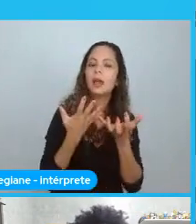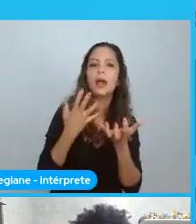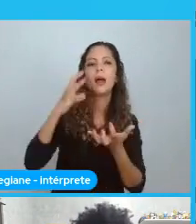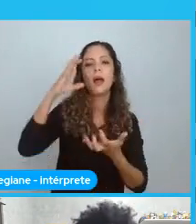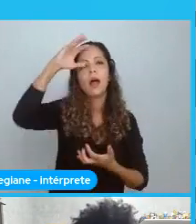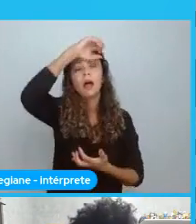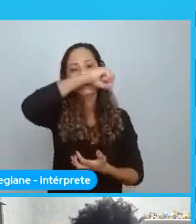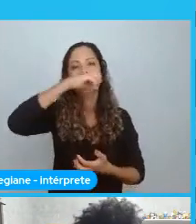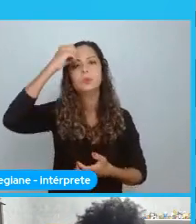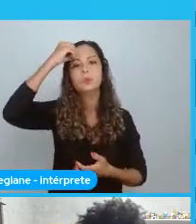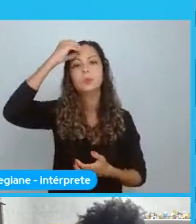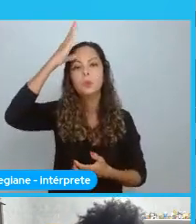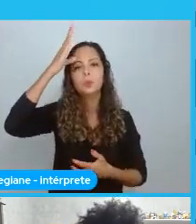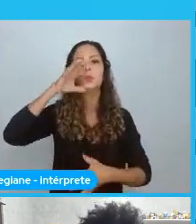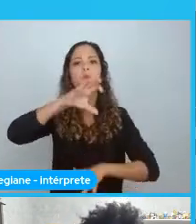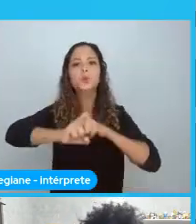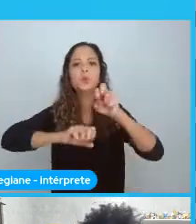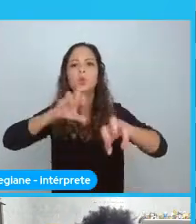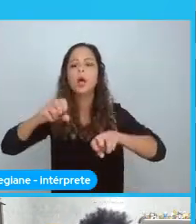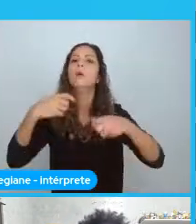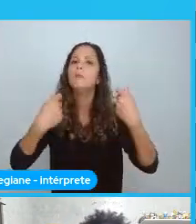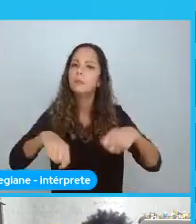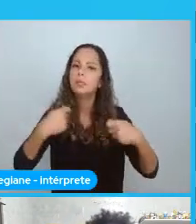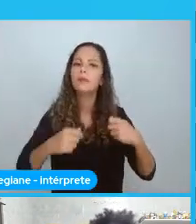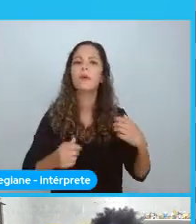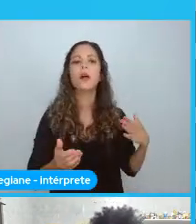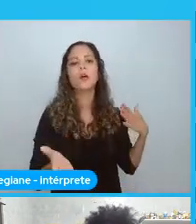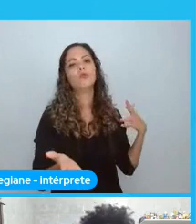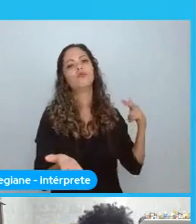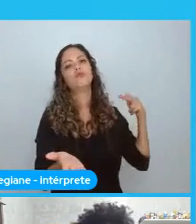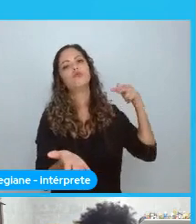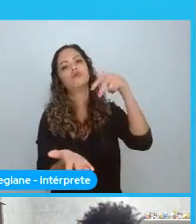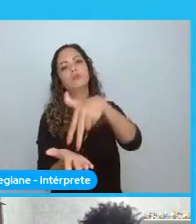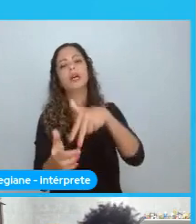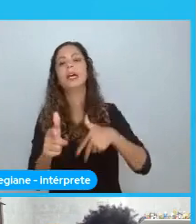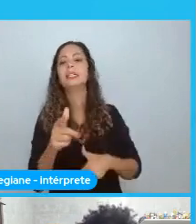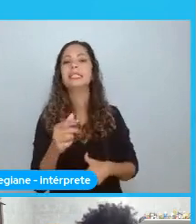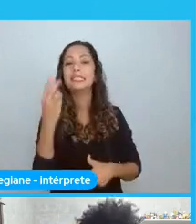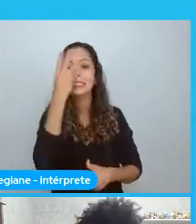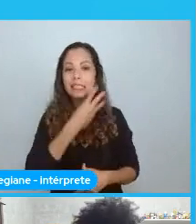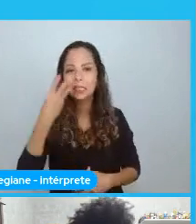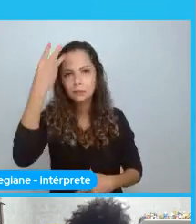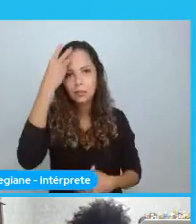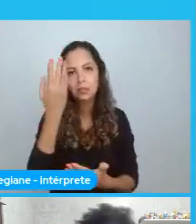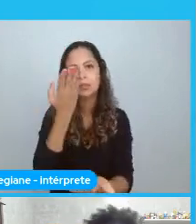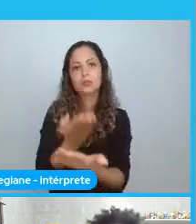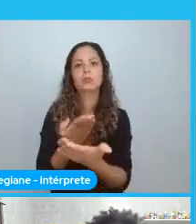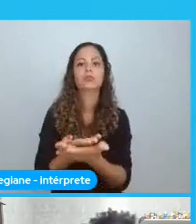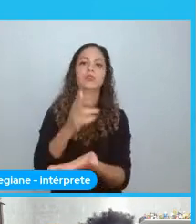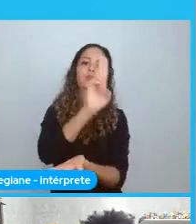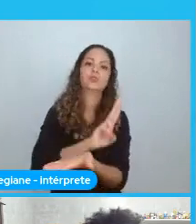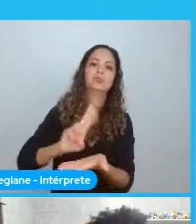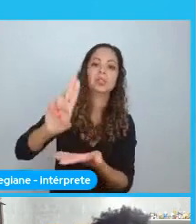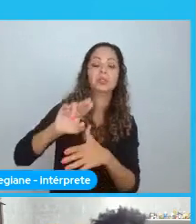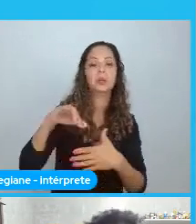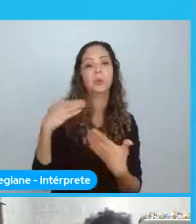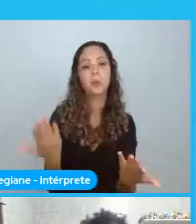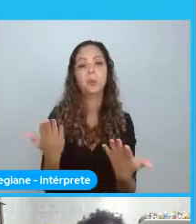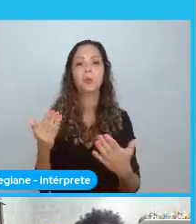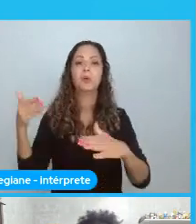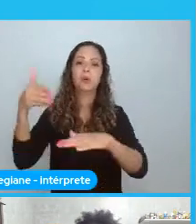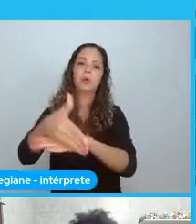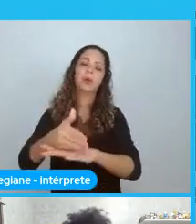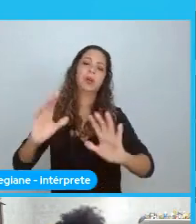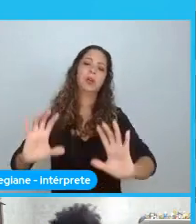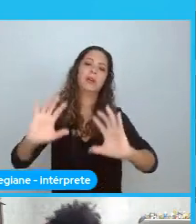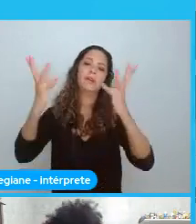Eu precisava me deslocar. Cerca de três horas. Para conseguir o que eu queria. Seja estudar na universidade. Ou seja ir para eventos. Ou seja fazer. Isso implicava. Eu ter que sair de cinco horas